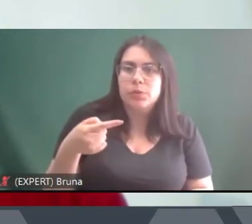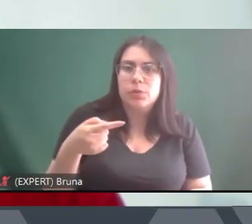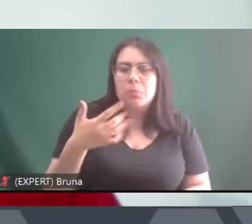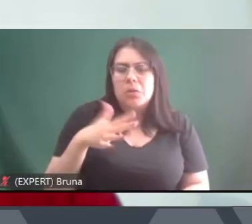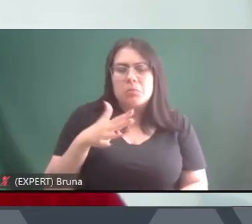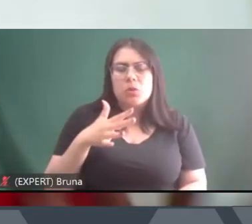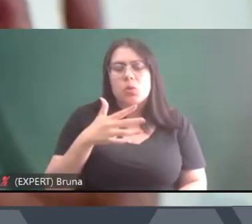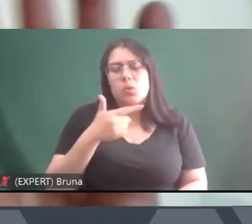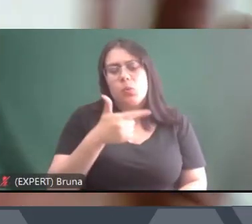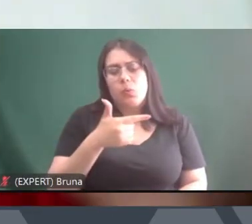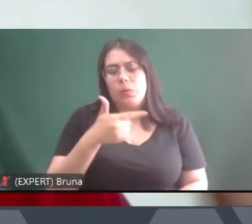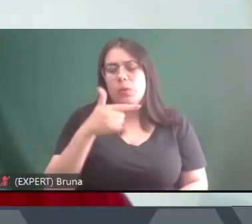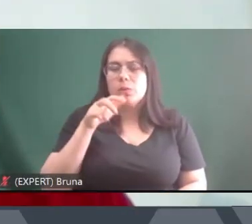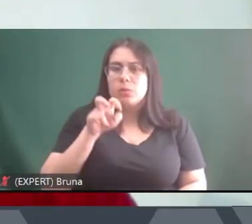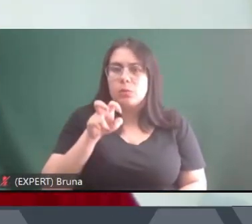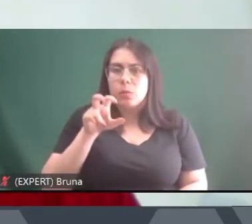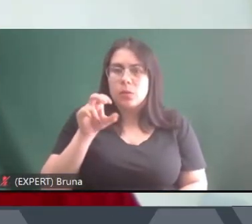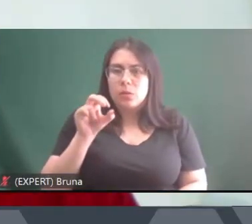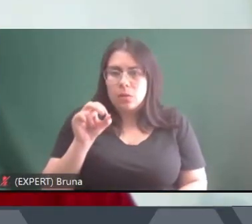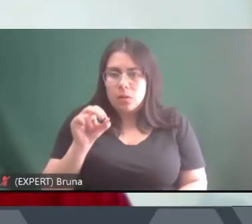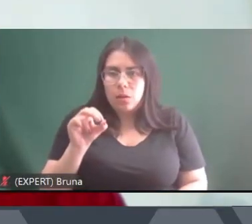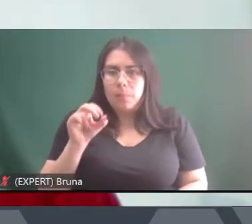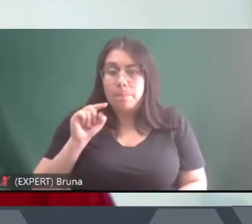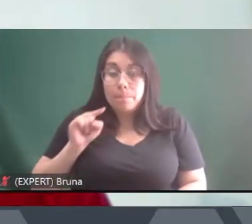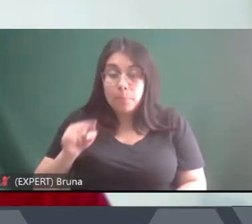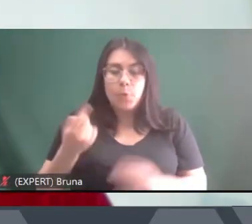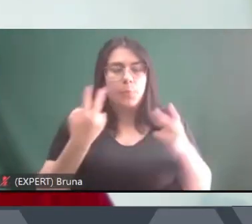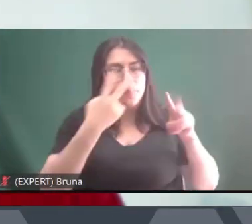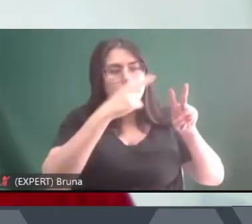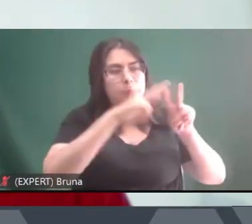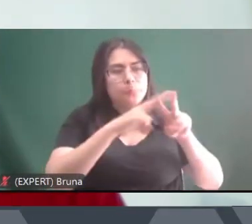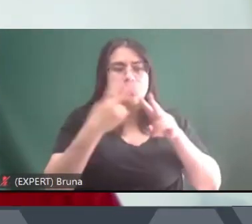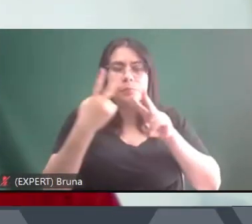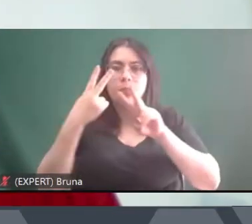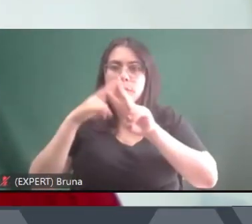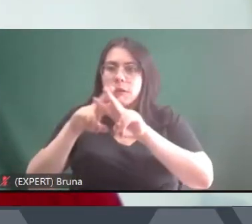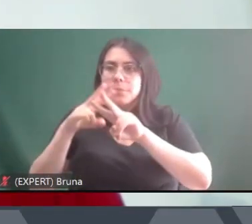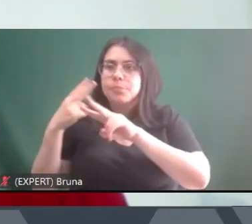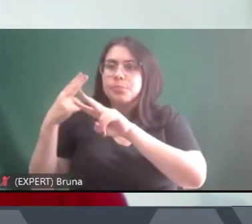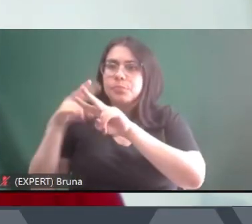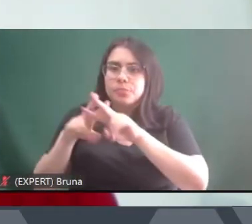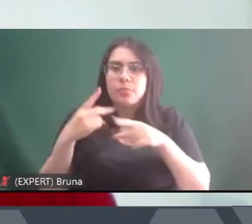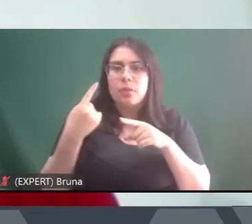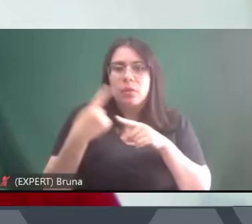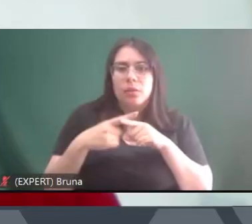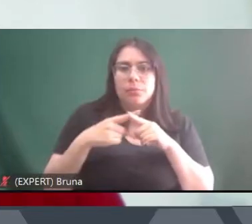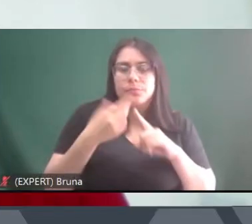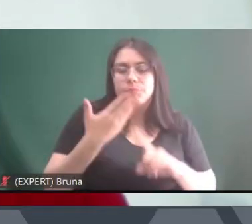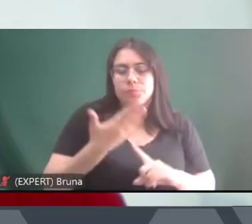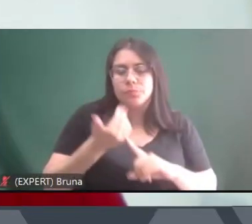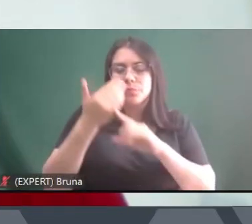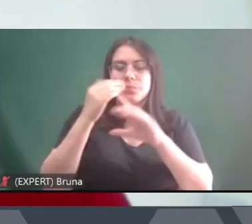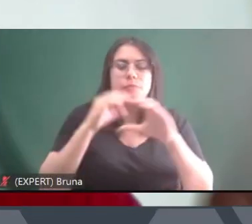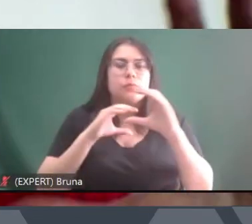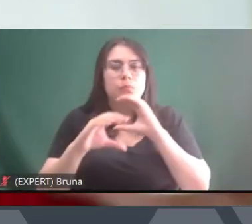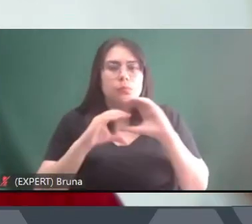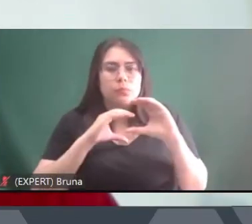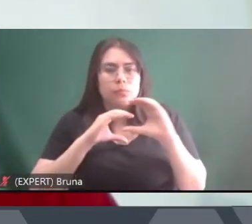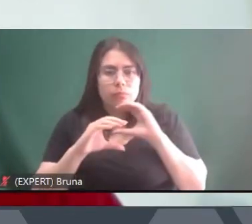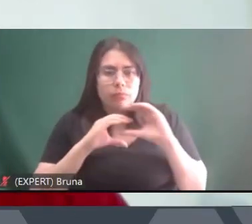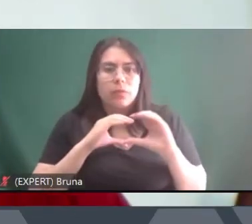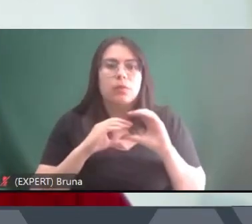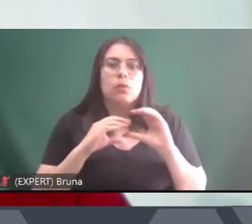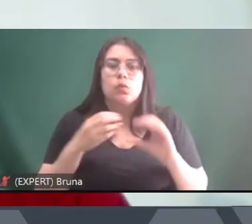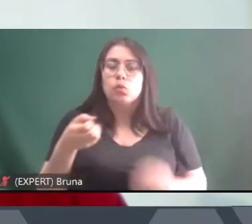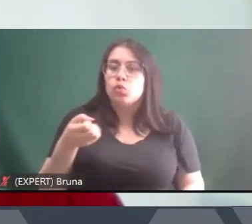junto com essa transformação do sistema prisional existem novas tecnologias de comunicação rádio de comunicação e